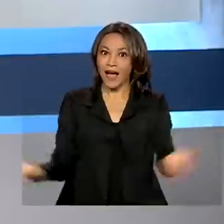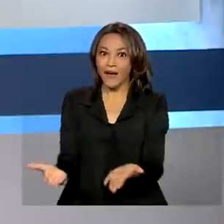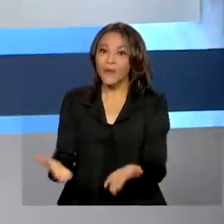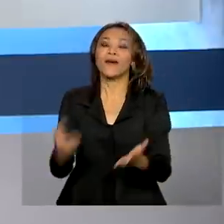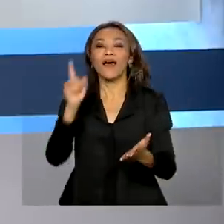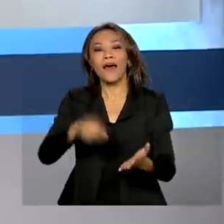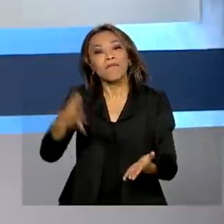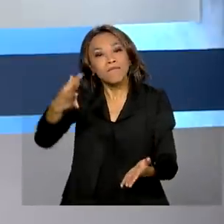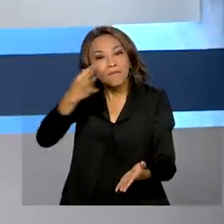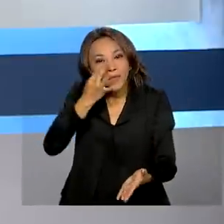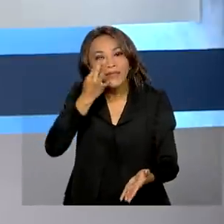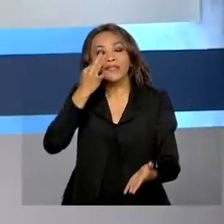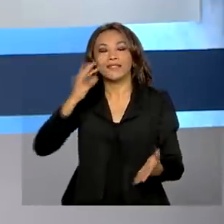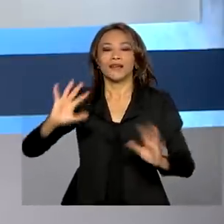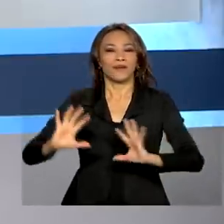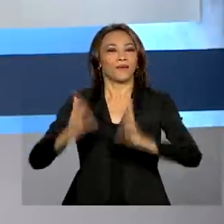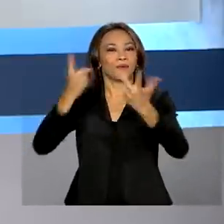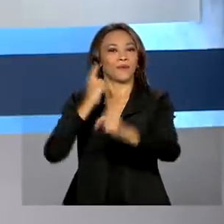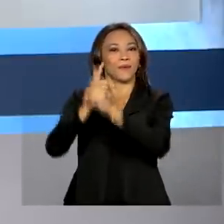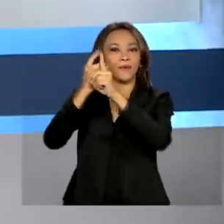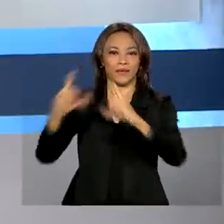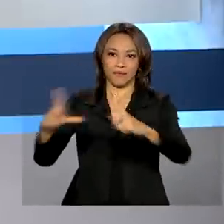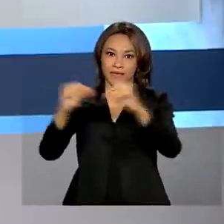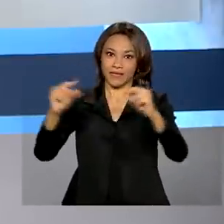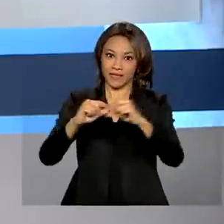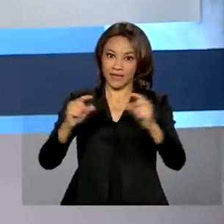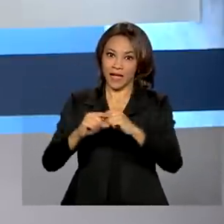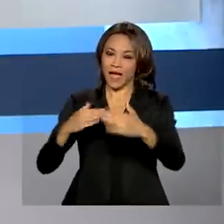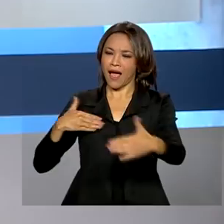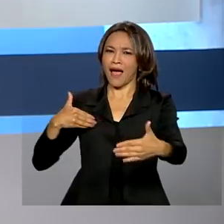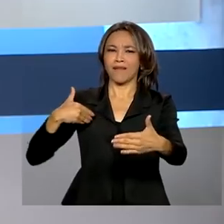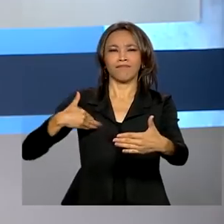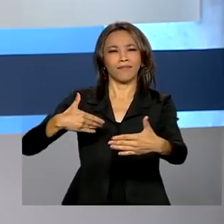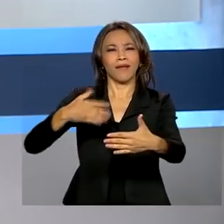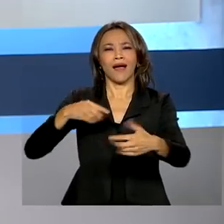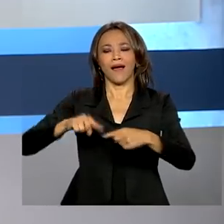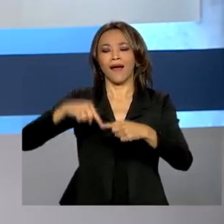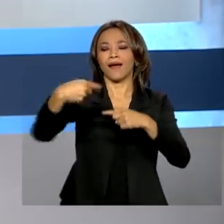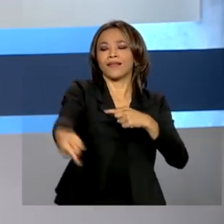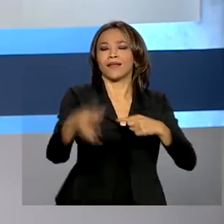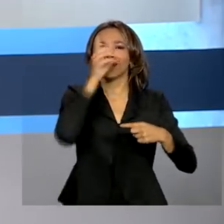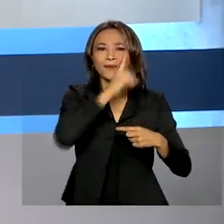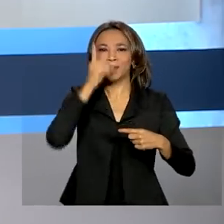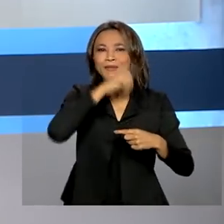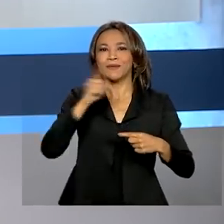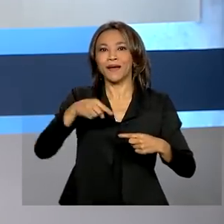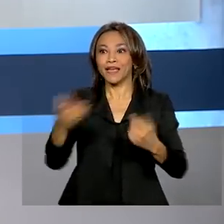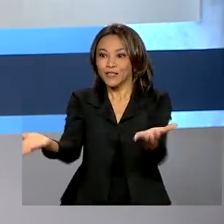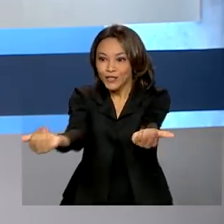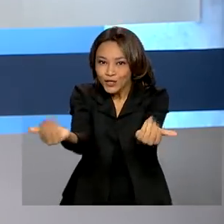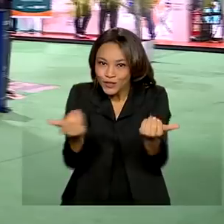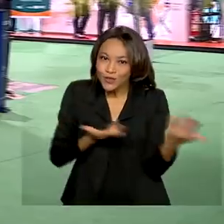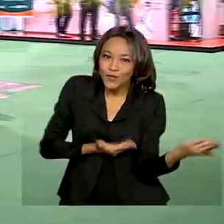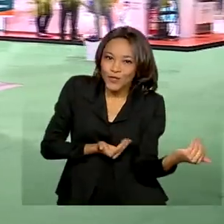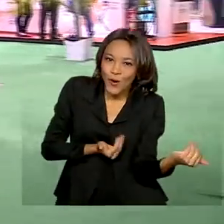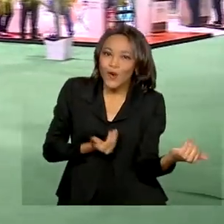presencial do evento em Brasília. Até domingo, a ideia é aproximar os jovens do mundo da inovação.